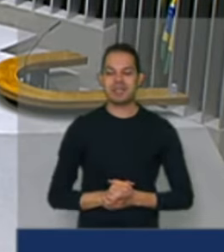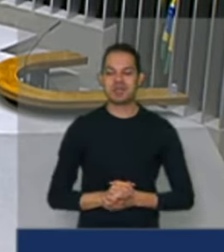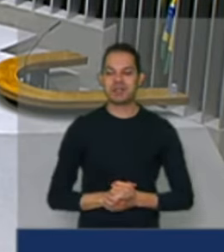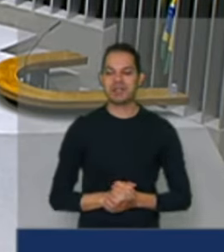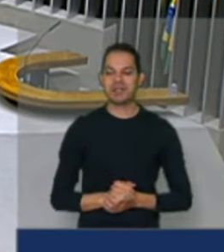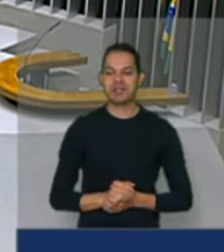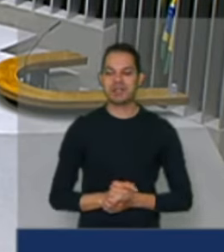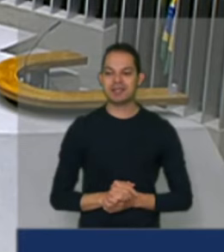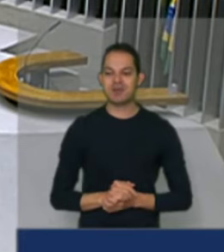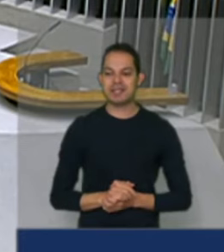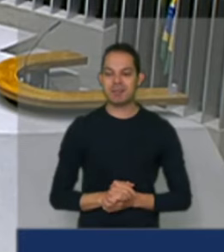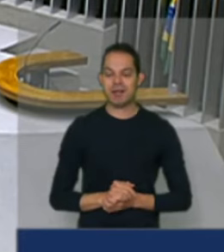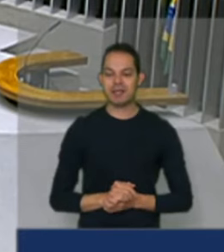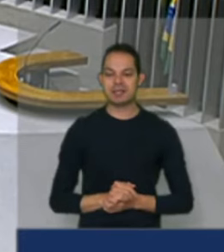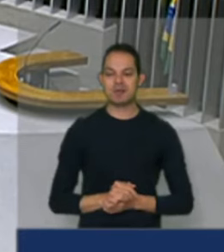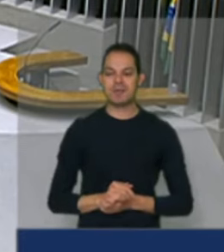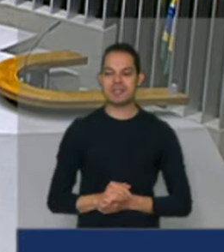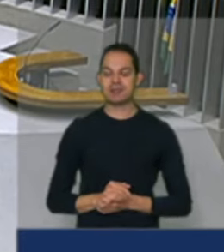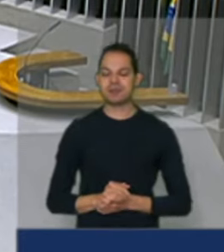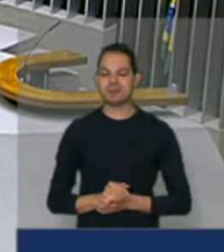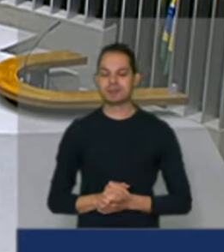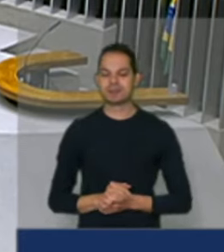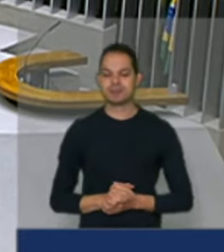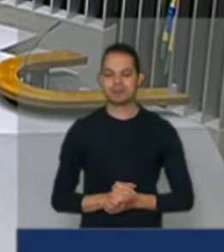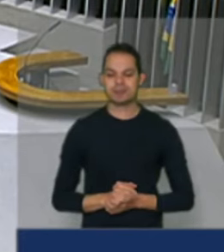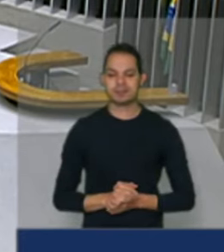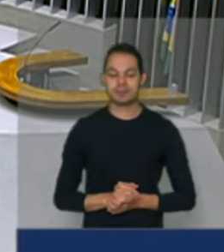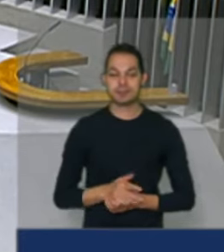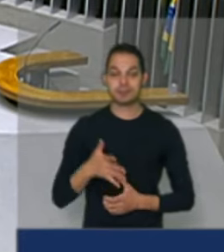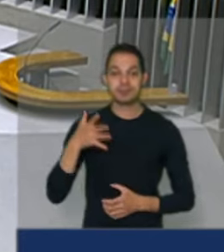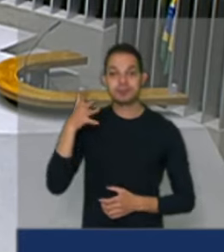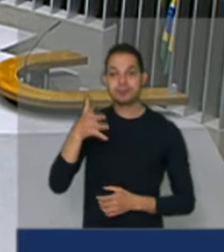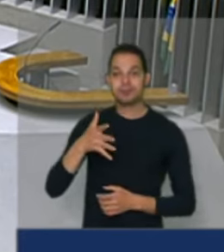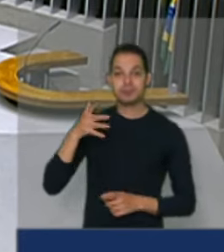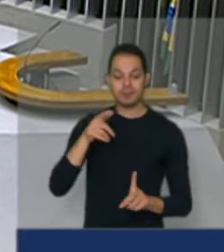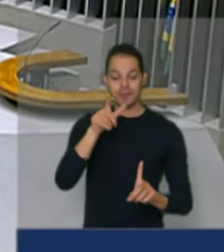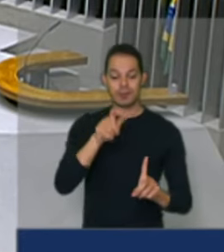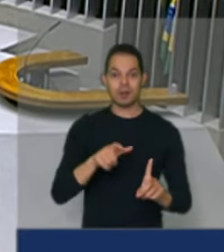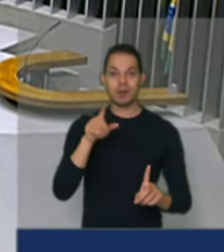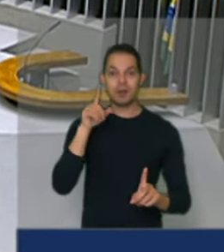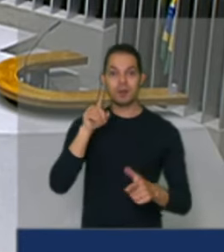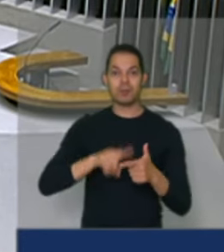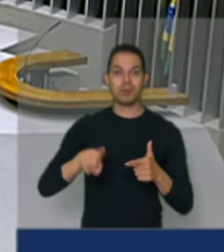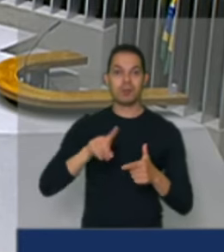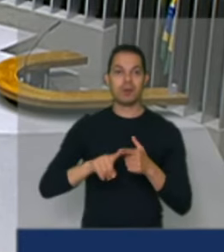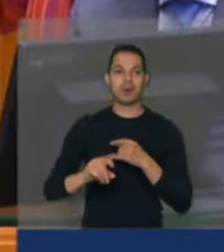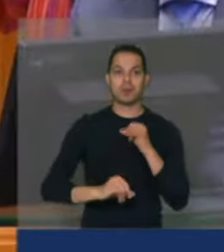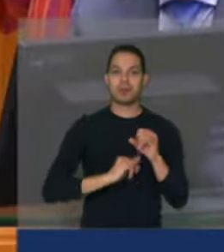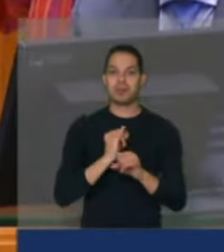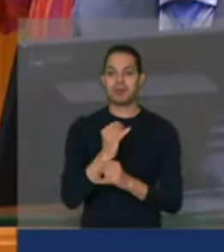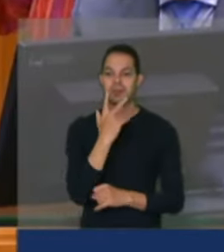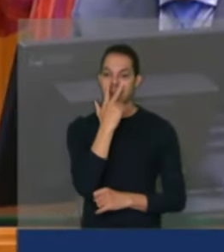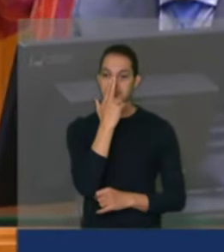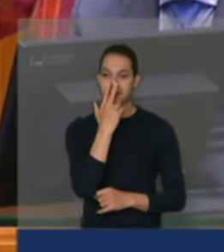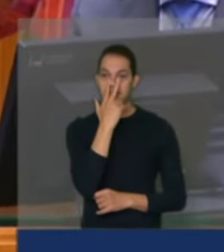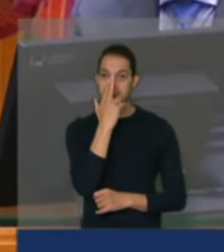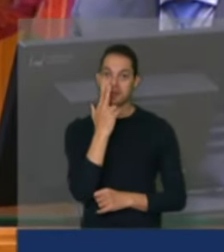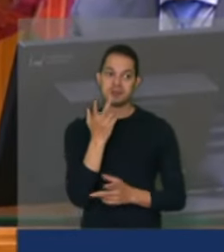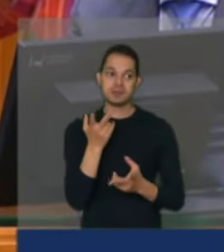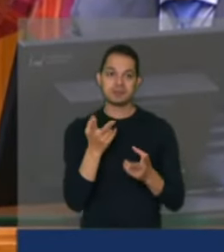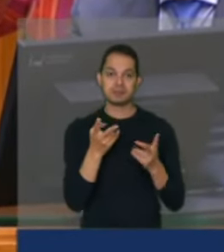O nosso palestrante teve um problema de internet, pelo que conseguimos ver aqui.